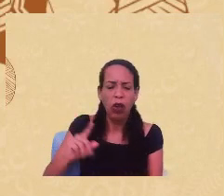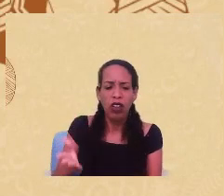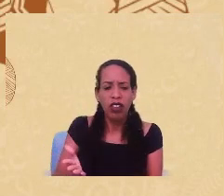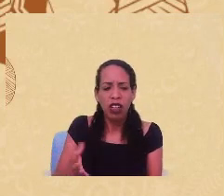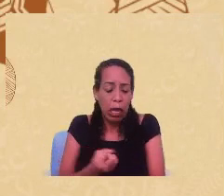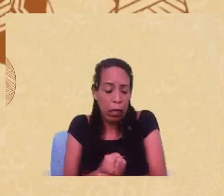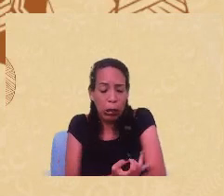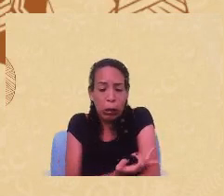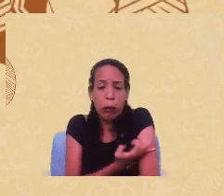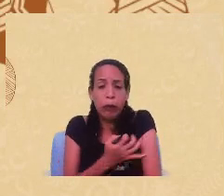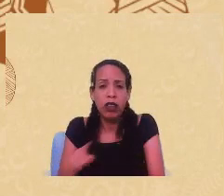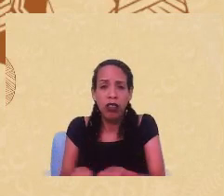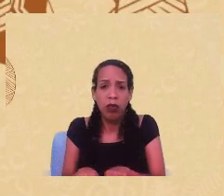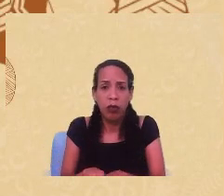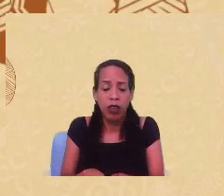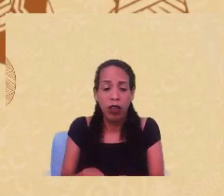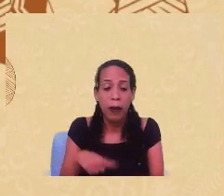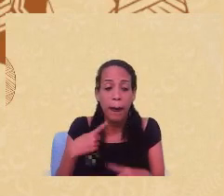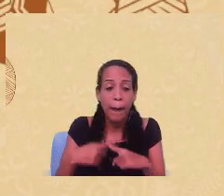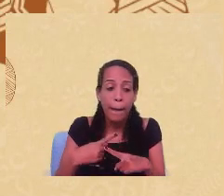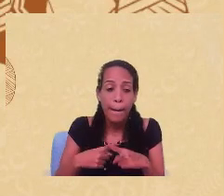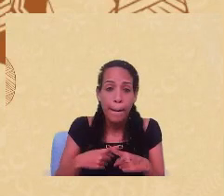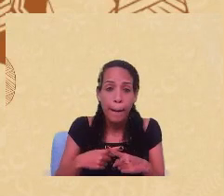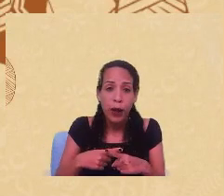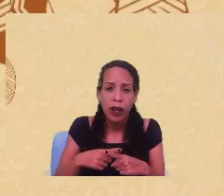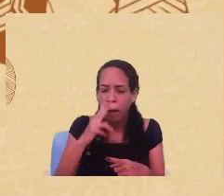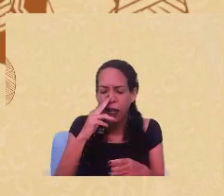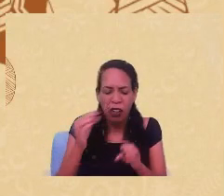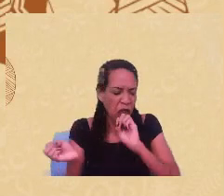Porque, aí, gente acabaria jogando fora